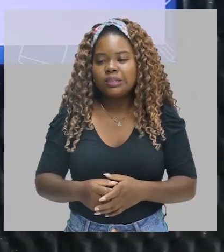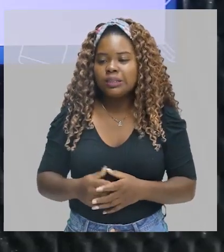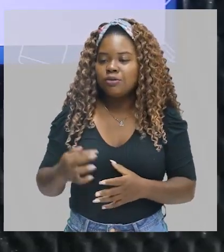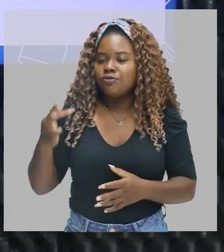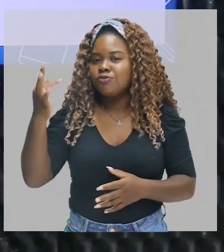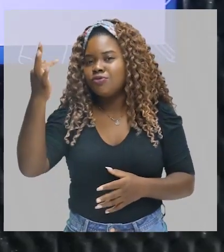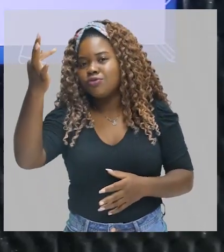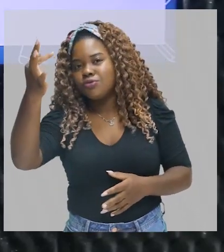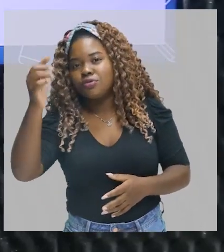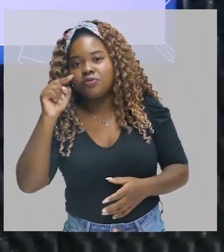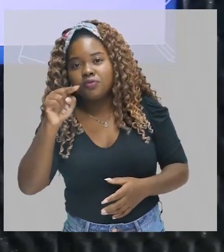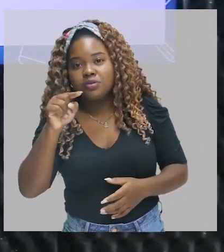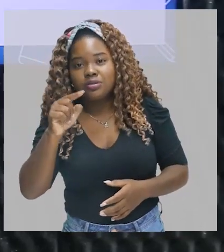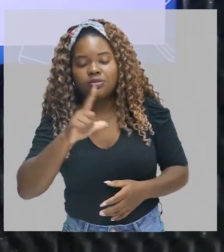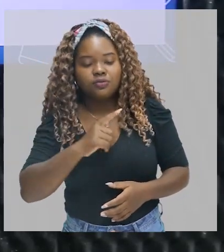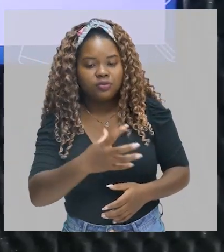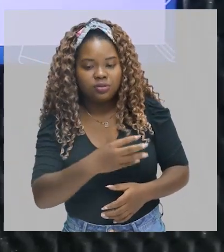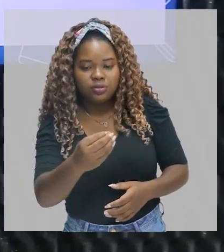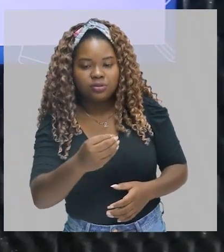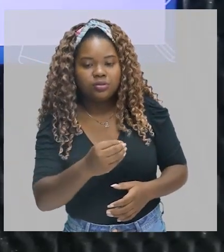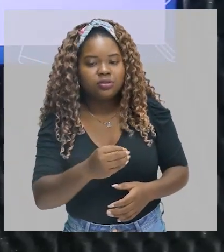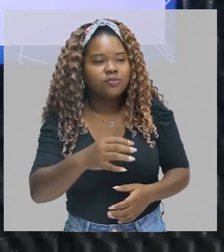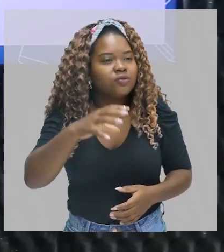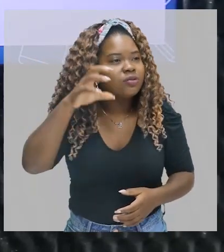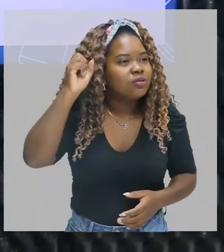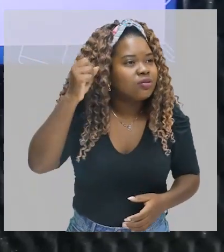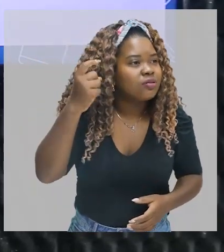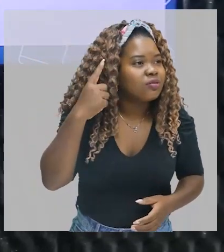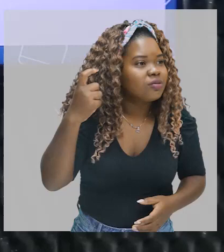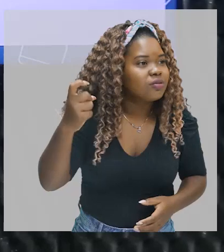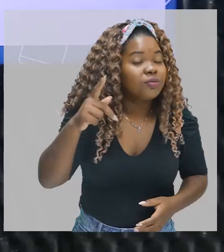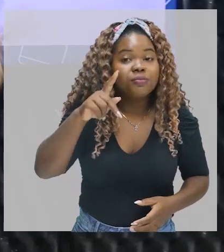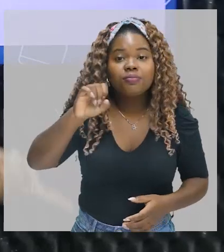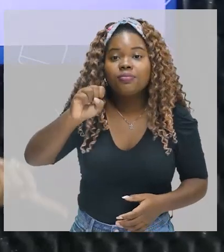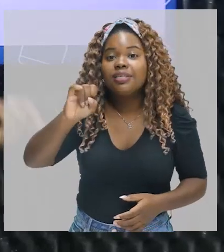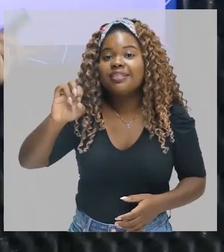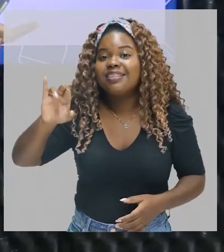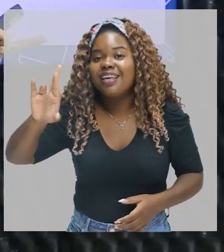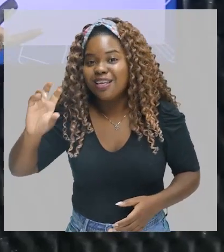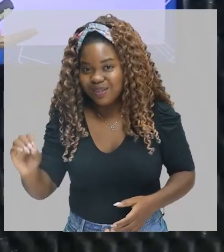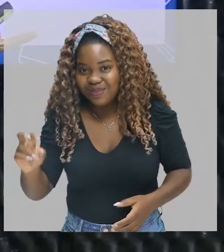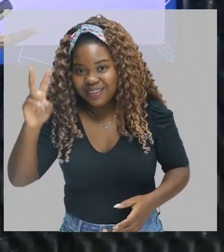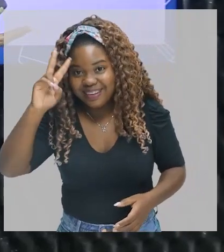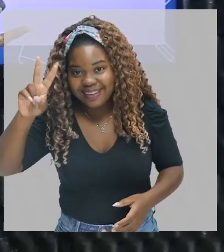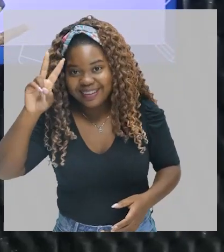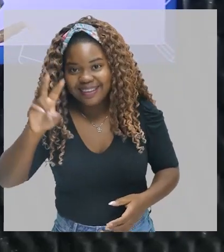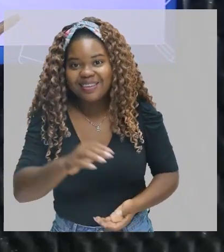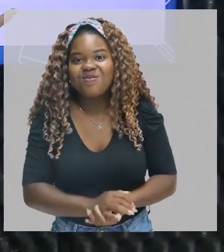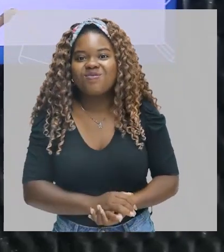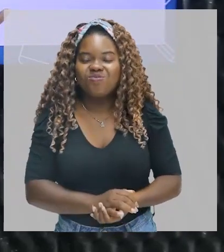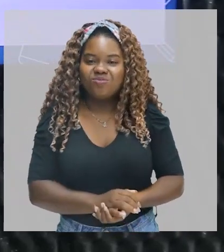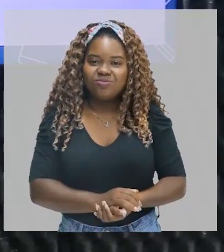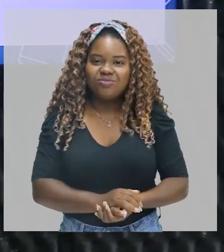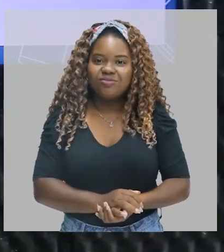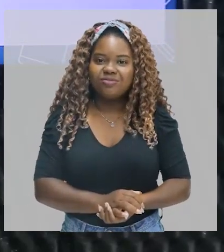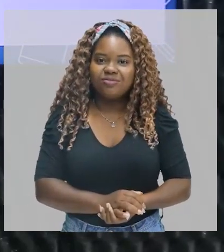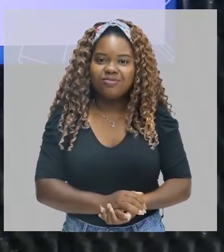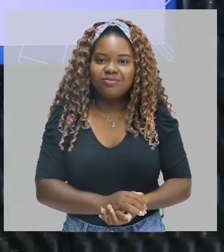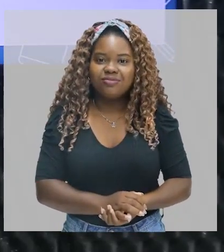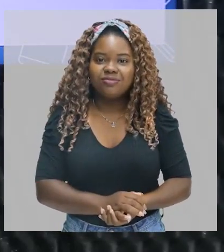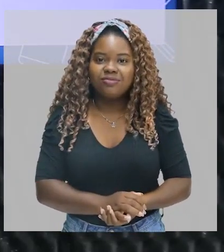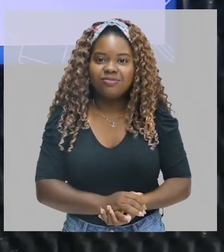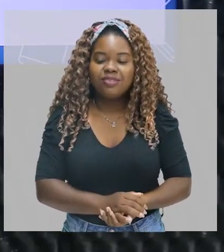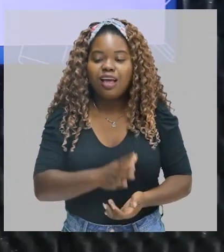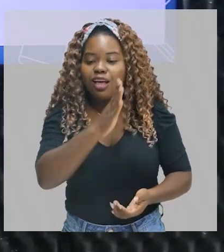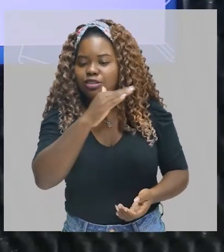vocês, se tiver os filhinhos de vocês e vocês ouvirem os piseiros, e eles lá já adolescentes, eles vão dizer assim.